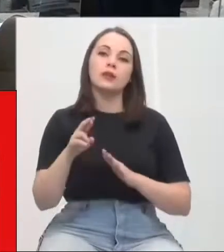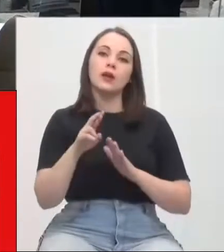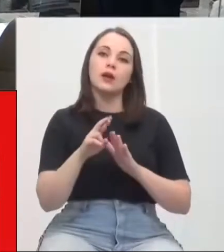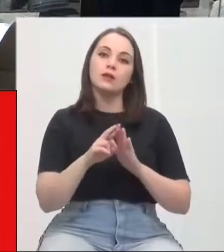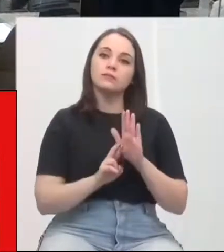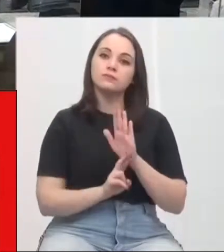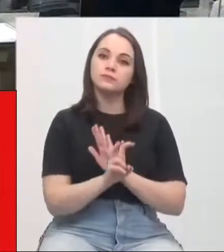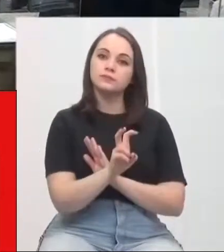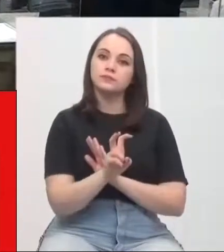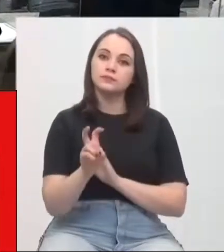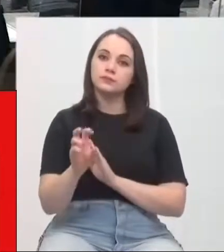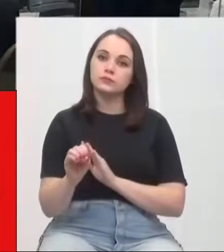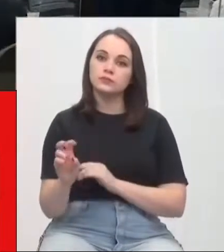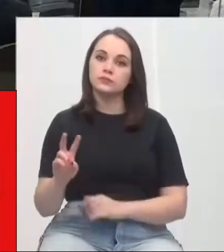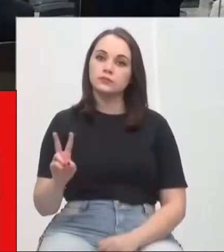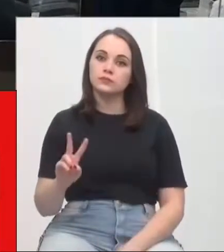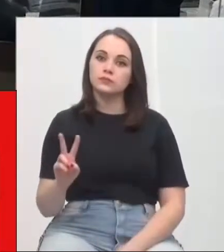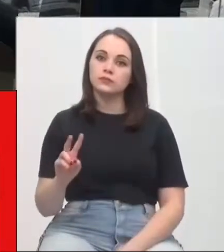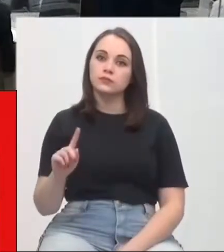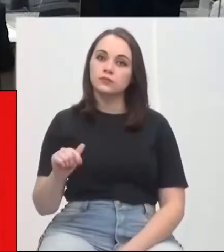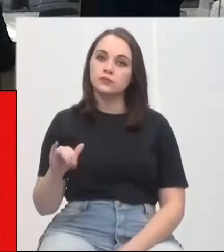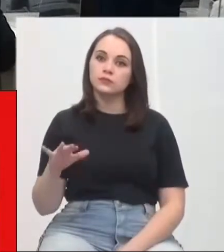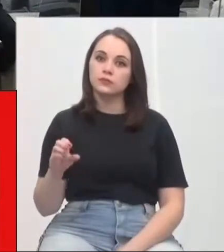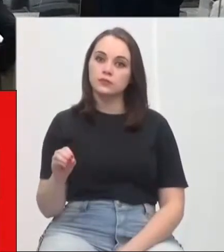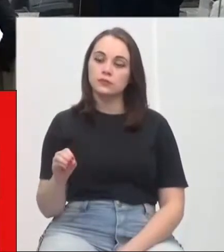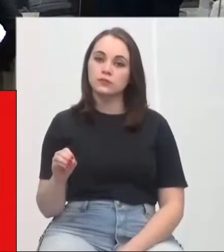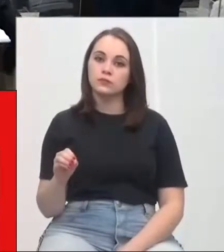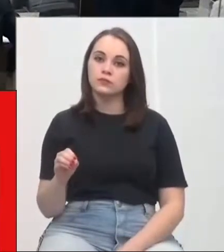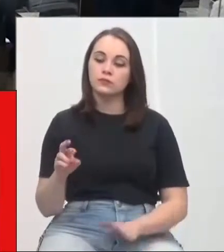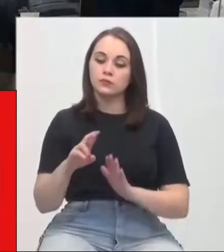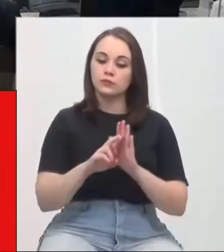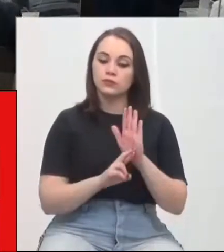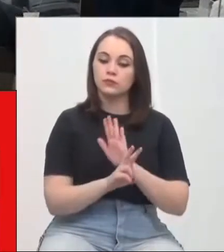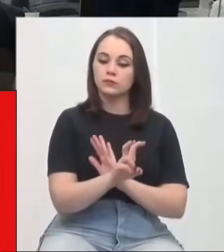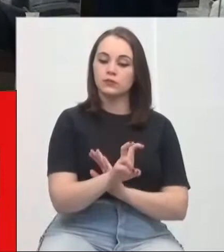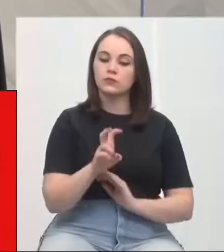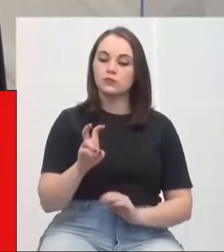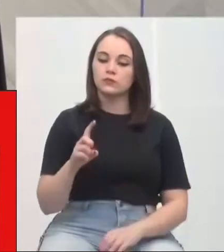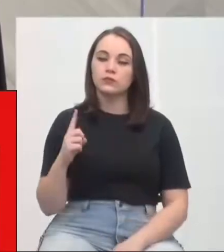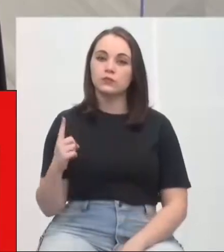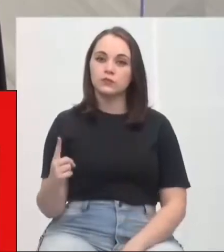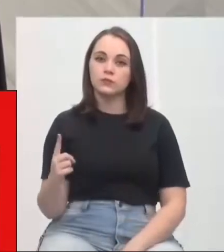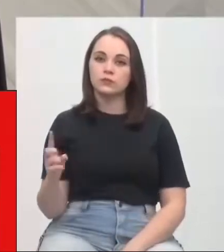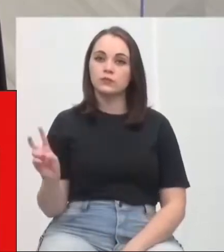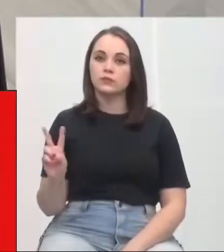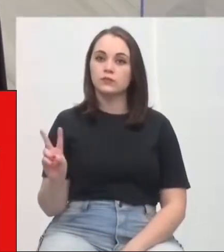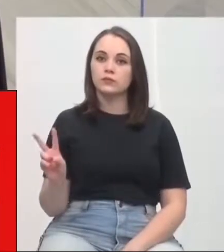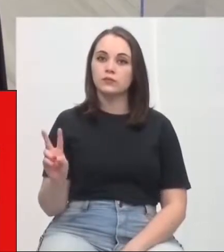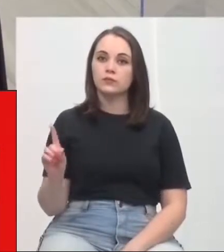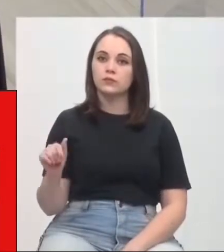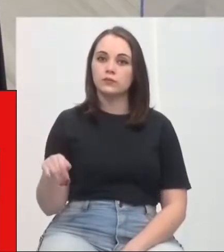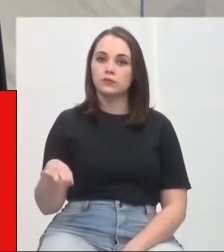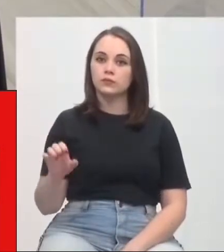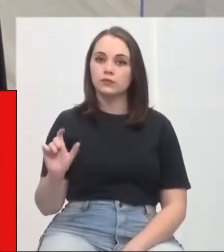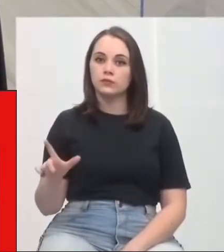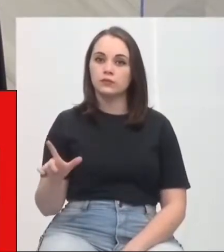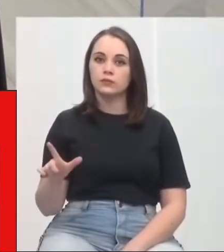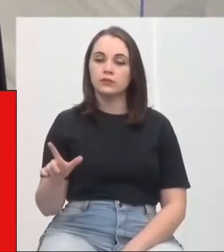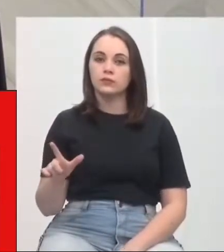55021, de autoria do vereador Zairo Casagrande. Requerimento 55121, de autoria do vereador Daniel Antunes.